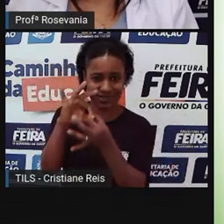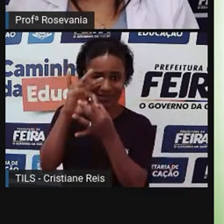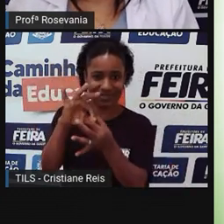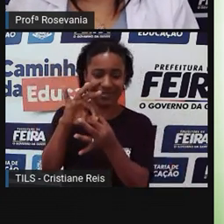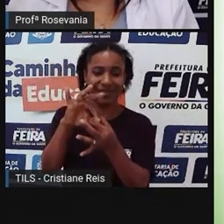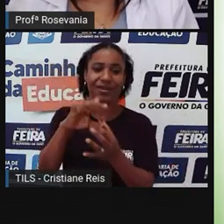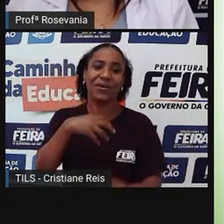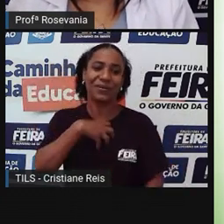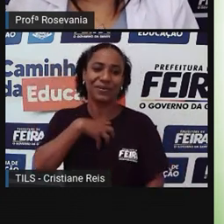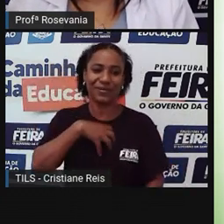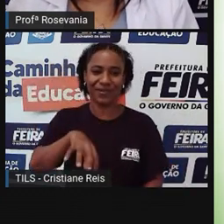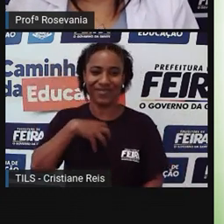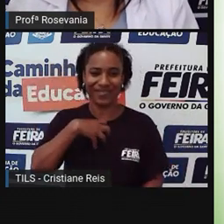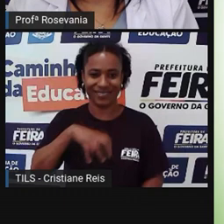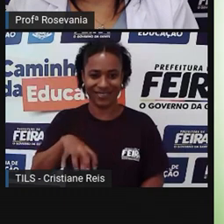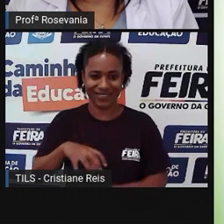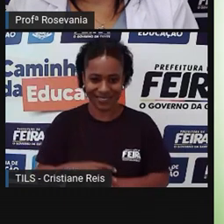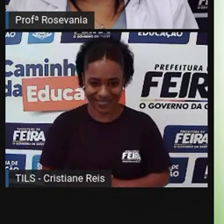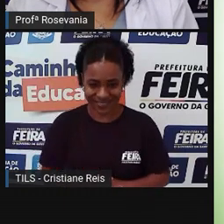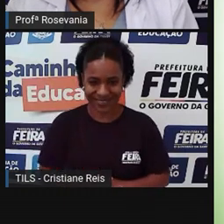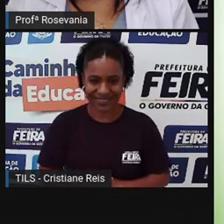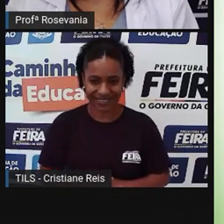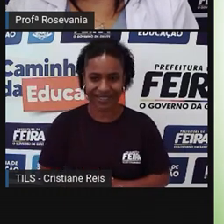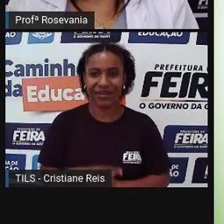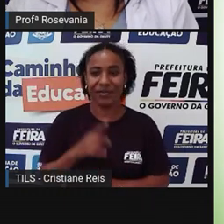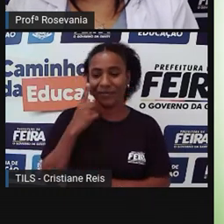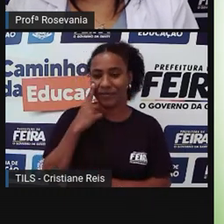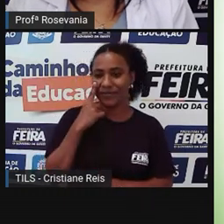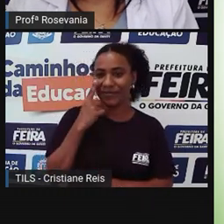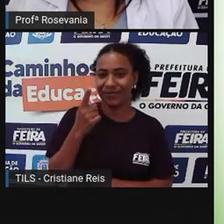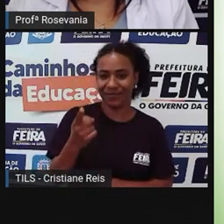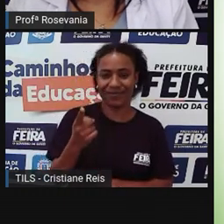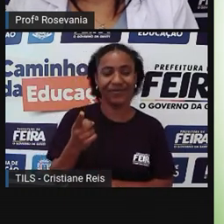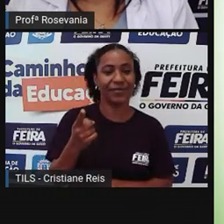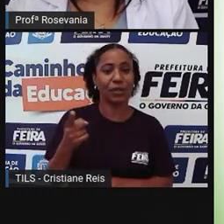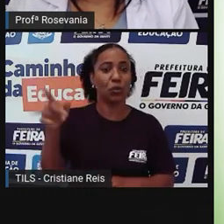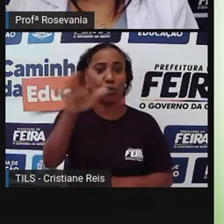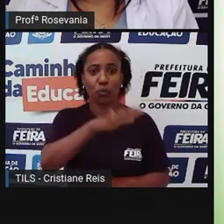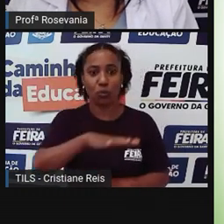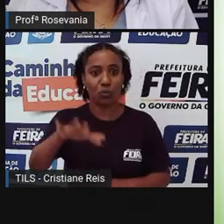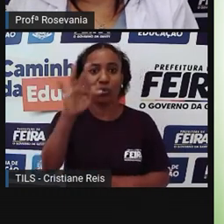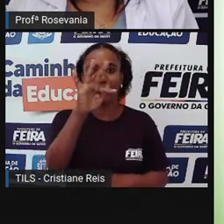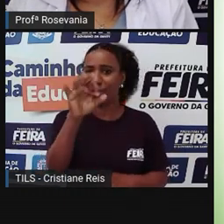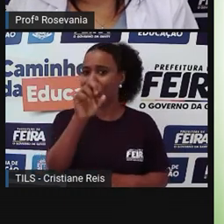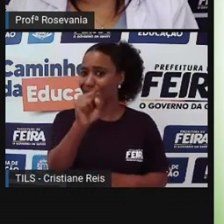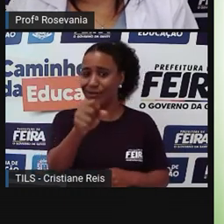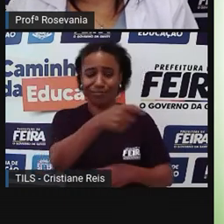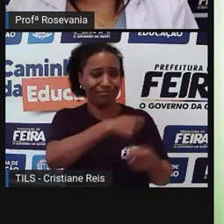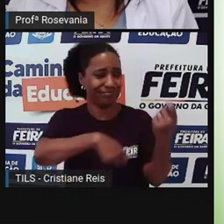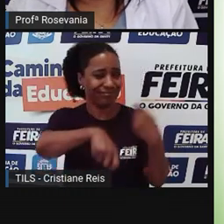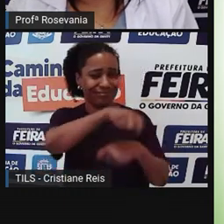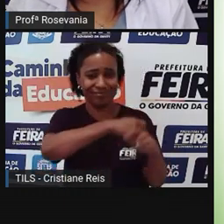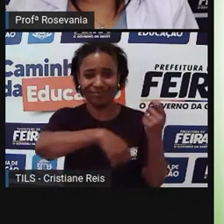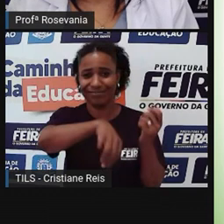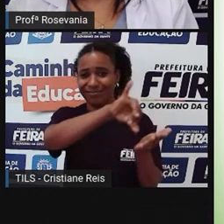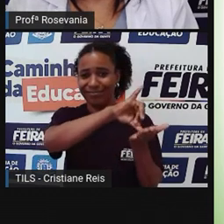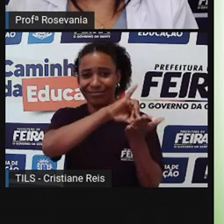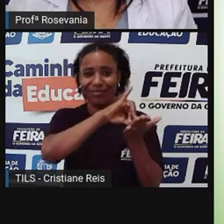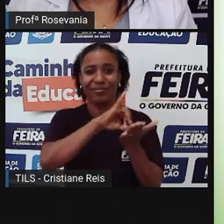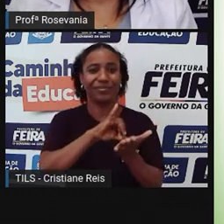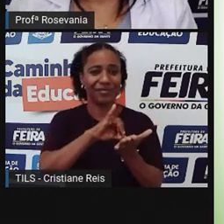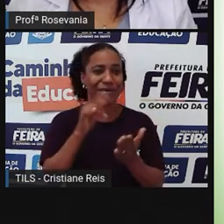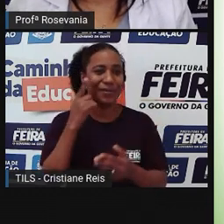região metropolitana atual e a próxima, né, vai incorporar todo esse espaço cinza que vocês estão vendo aí, né.